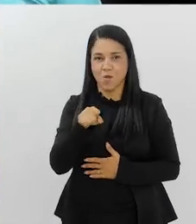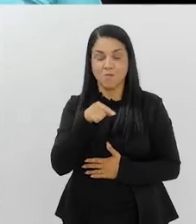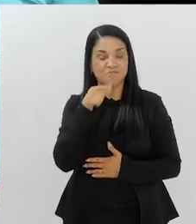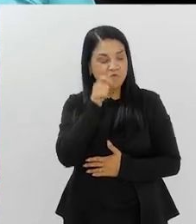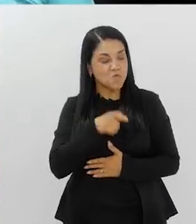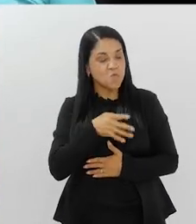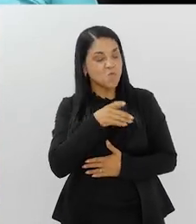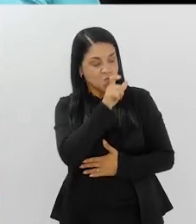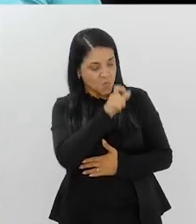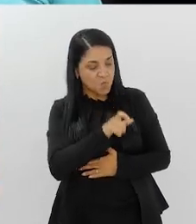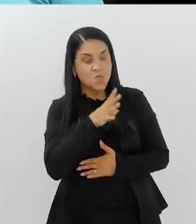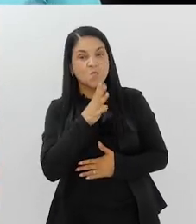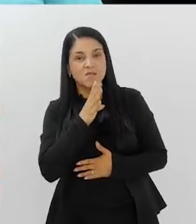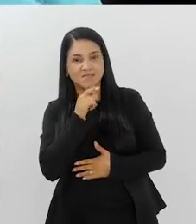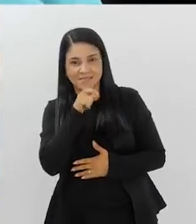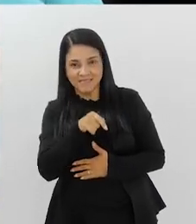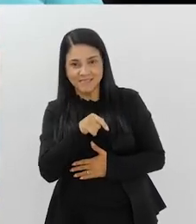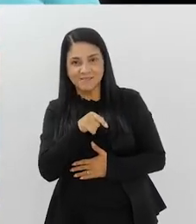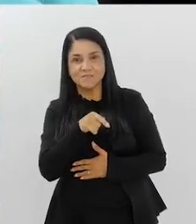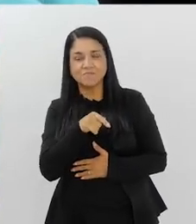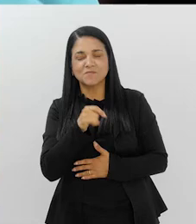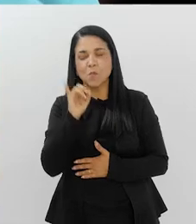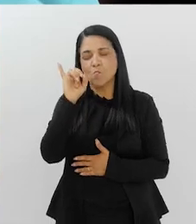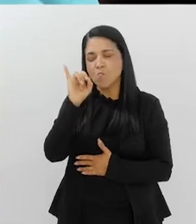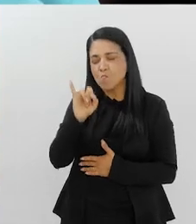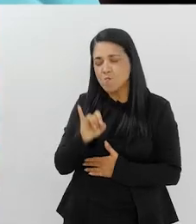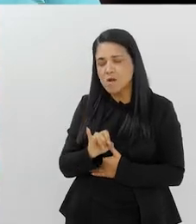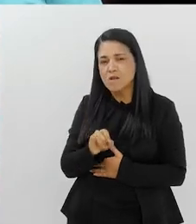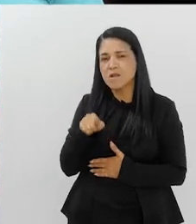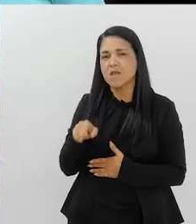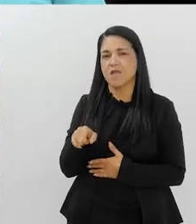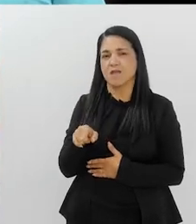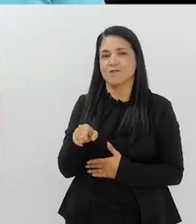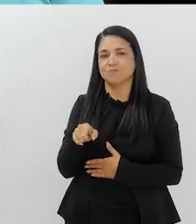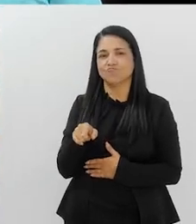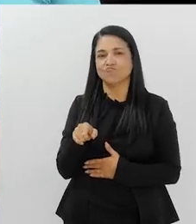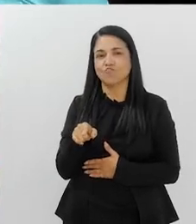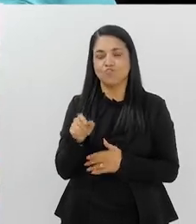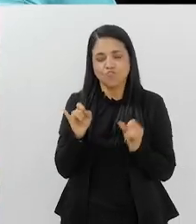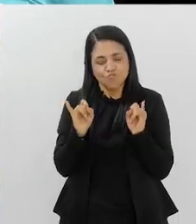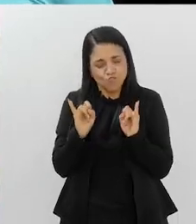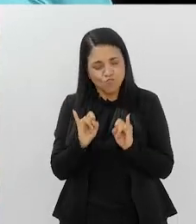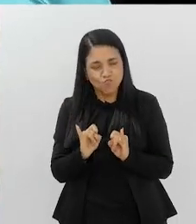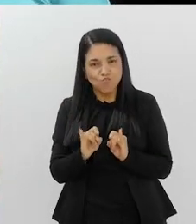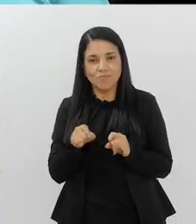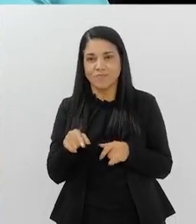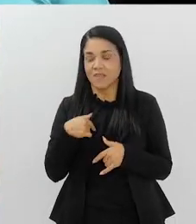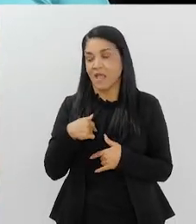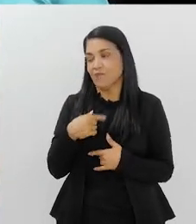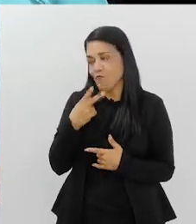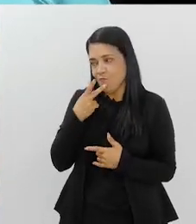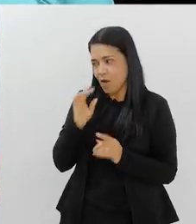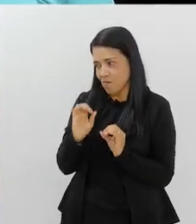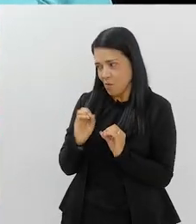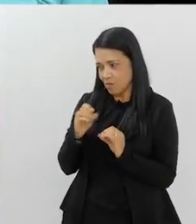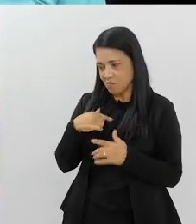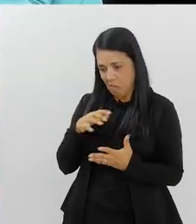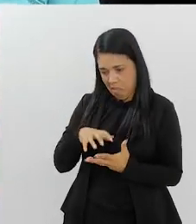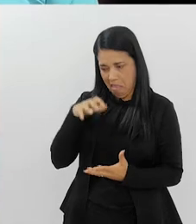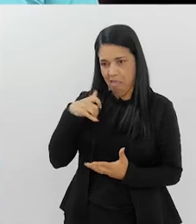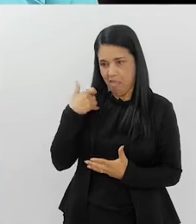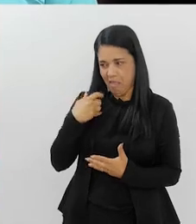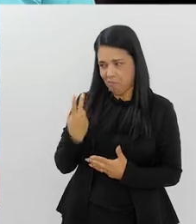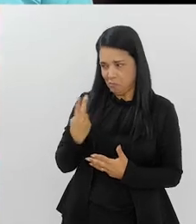ainda... Magrelo. Magrelinho, raquítico. Não falamos, não, senão vou falar que nós somos